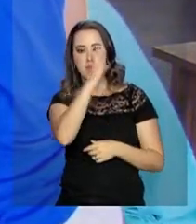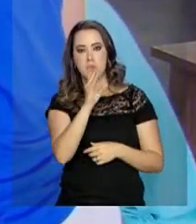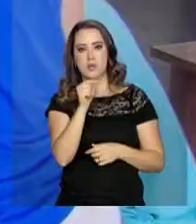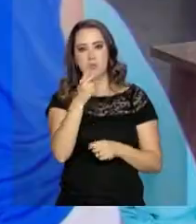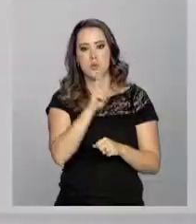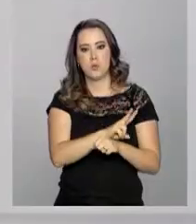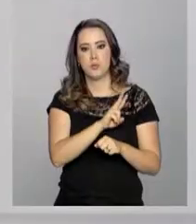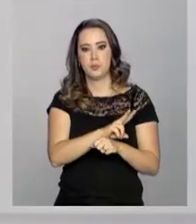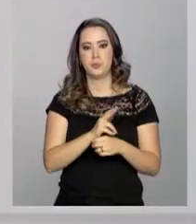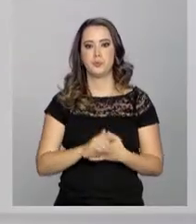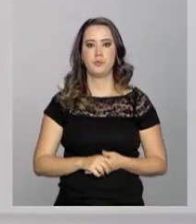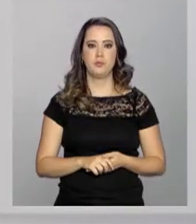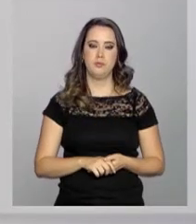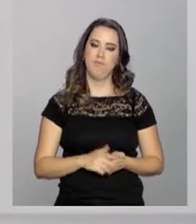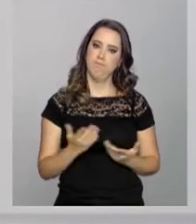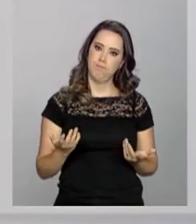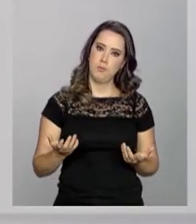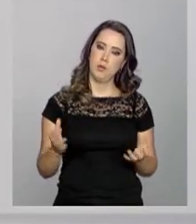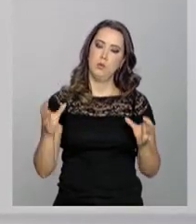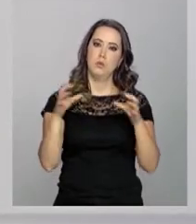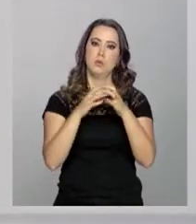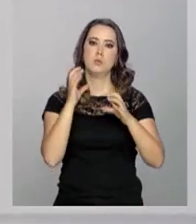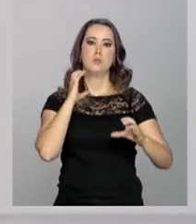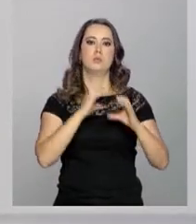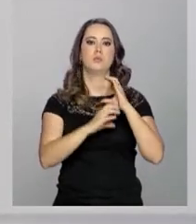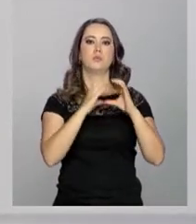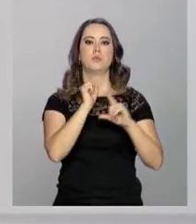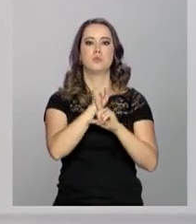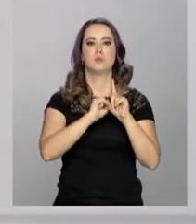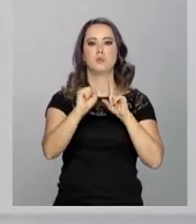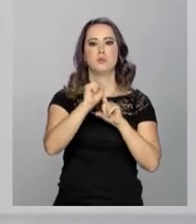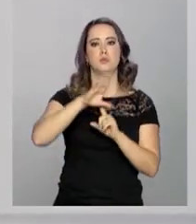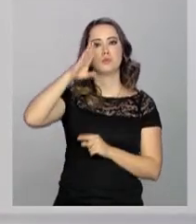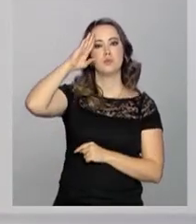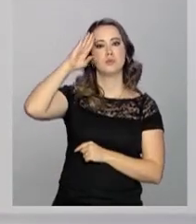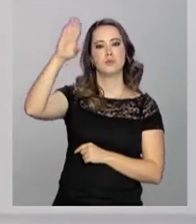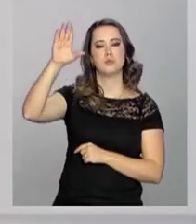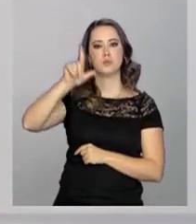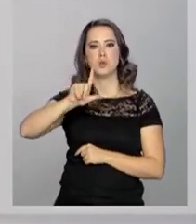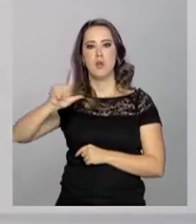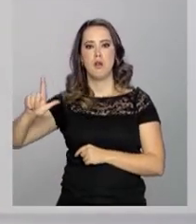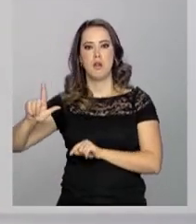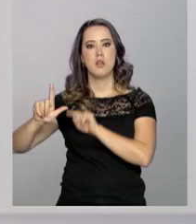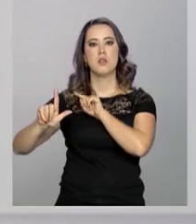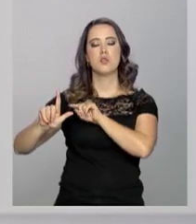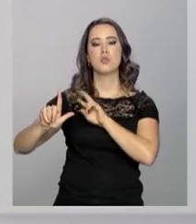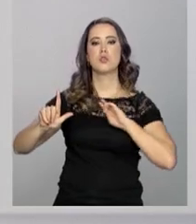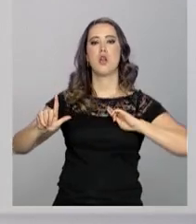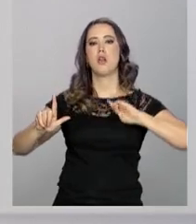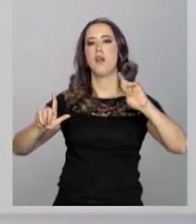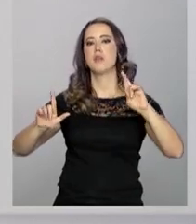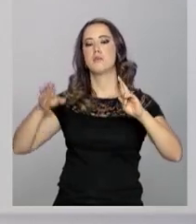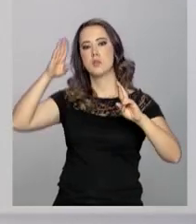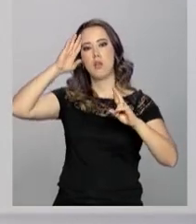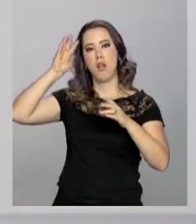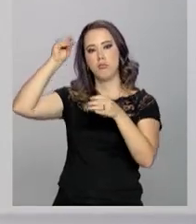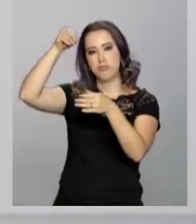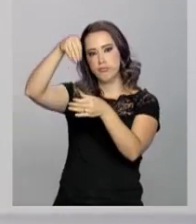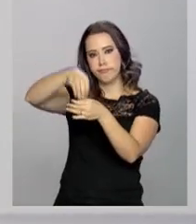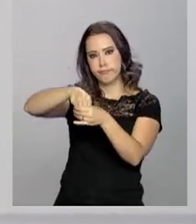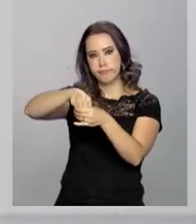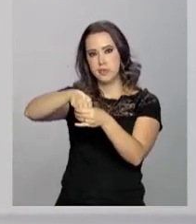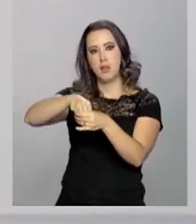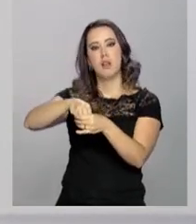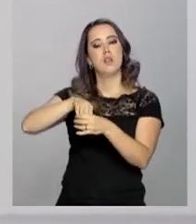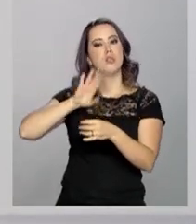refúgio. A Assessoria de Comunicação Social do Comando Militar do Leste, responsável pela intervenção na segurança